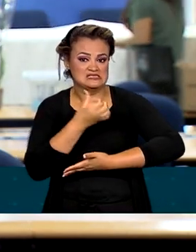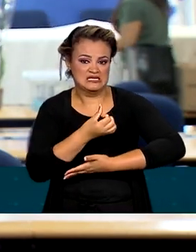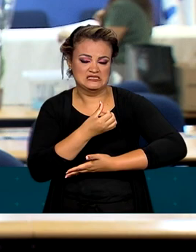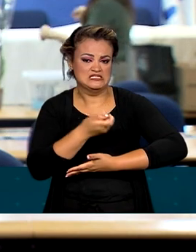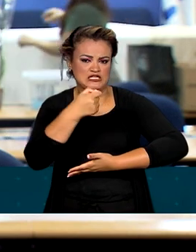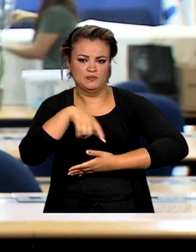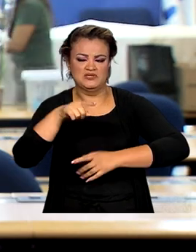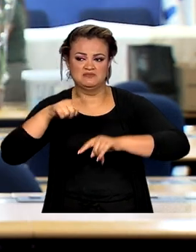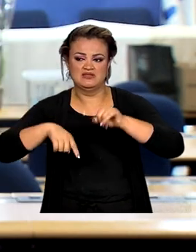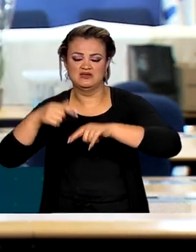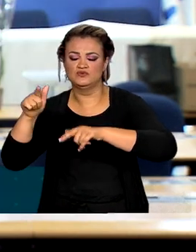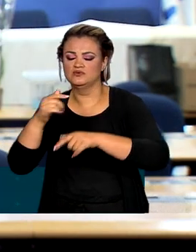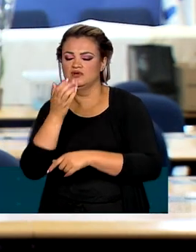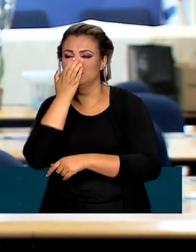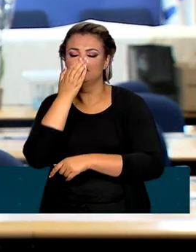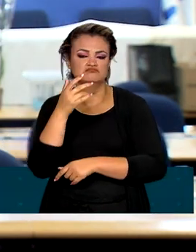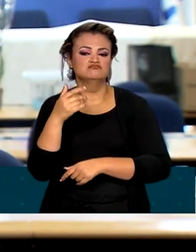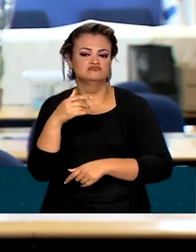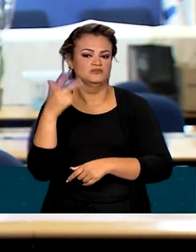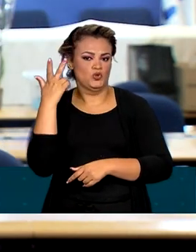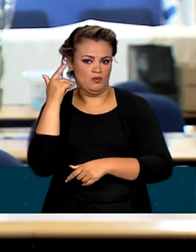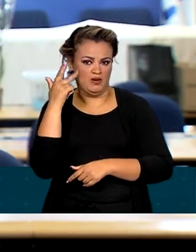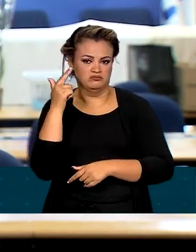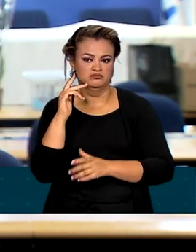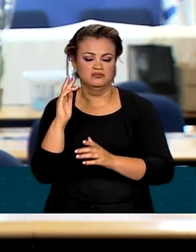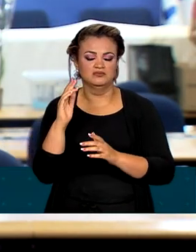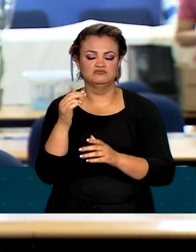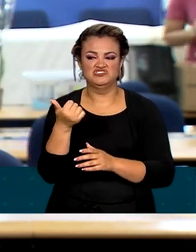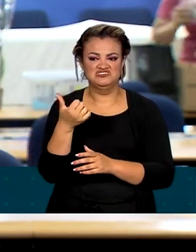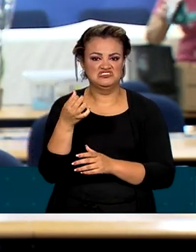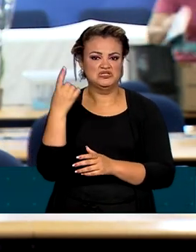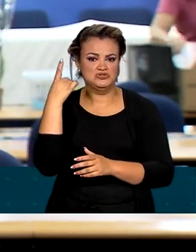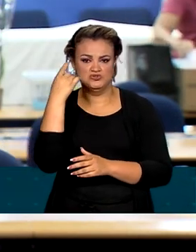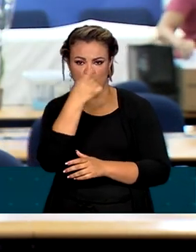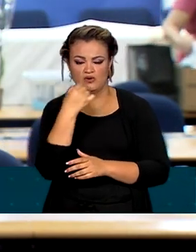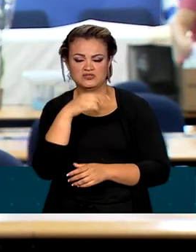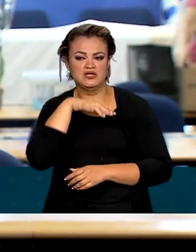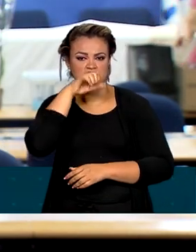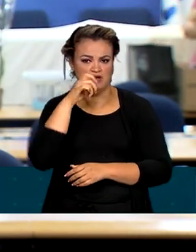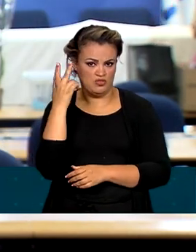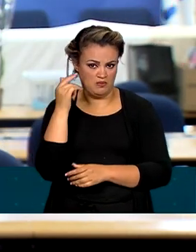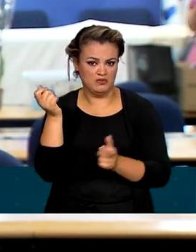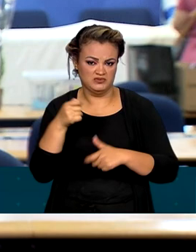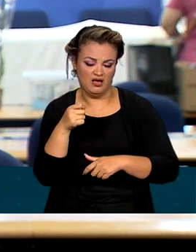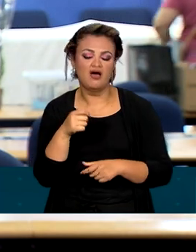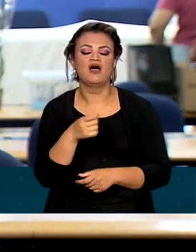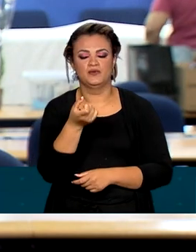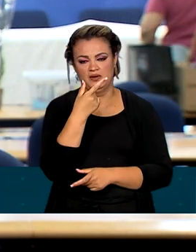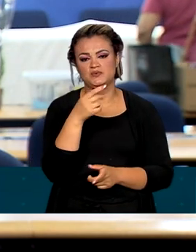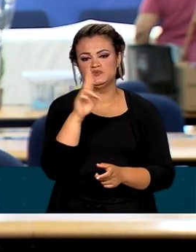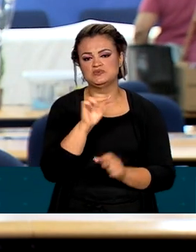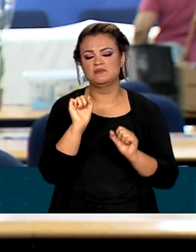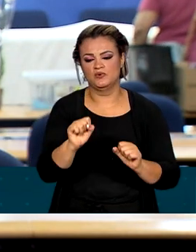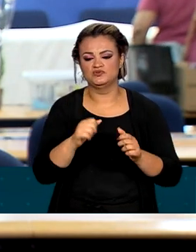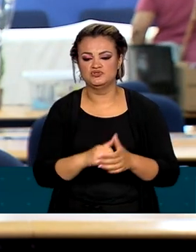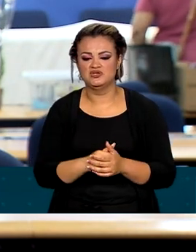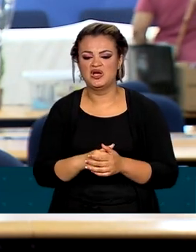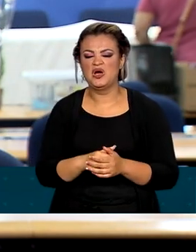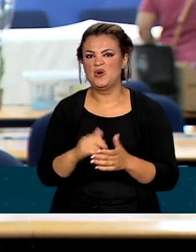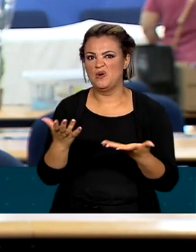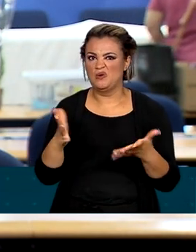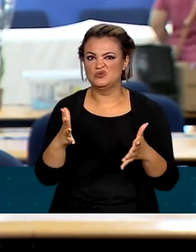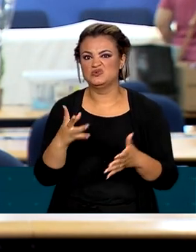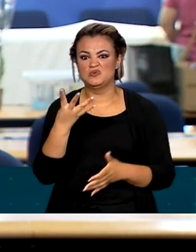aparelhos para respirar por um período de até 16 horas por dia. A estimativa é que atualmente 400 crianças